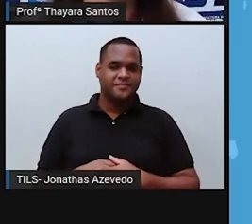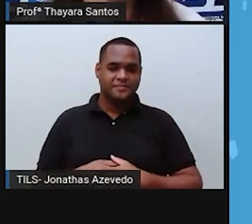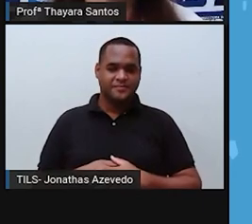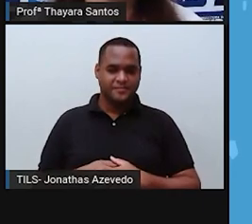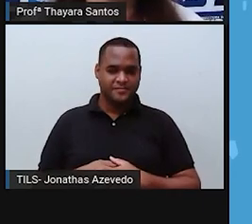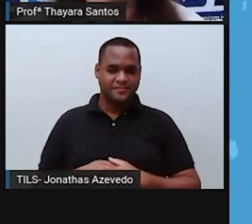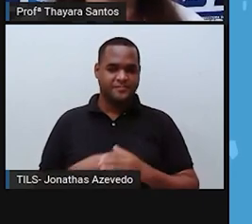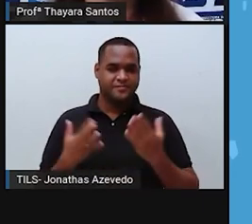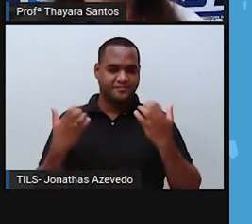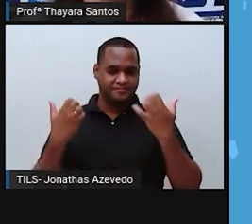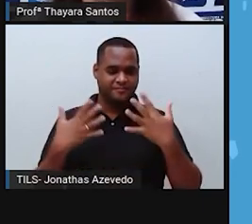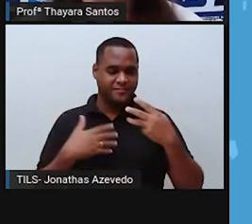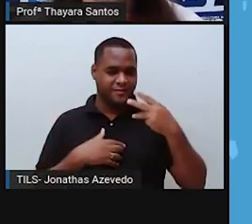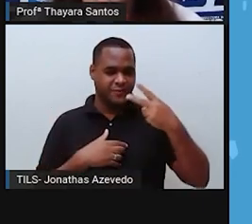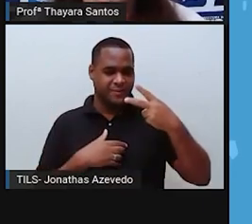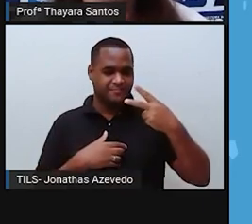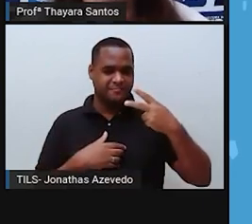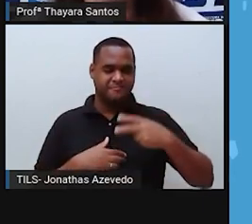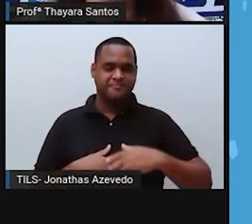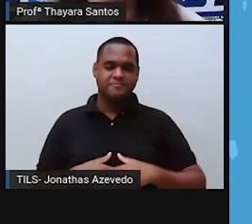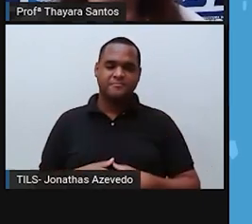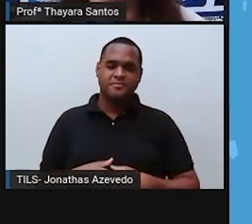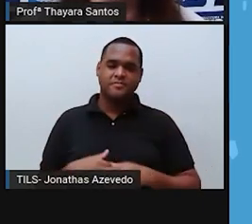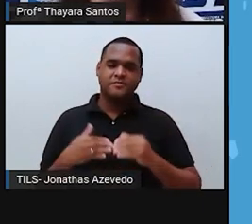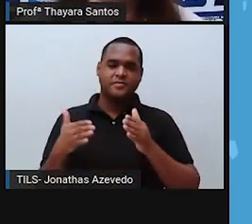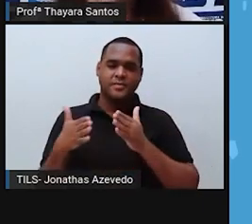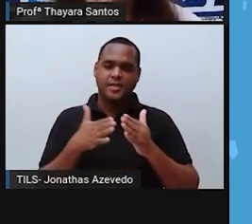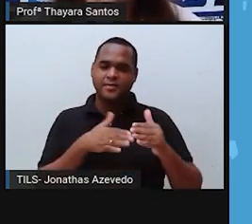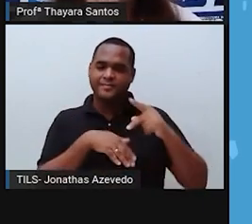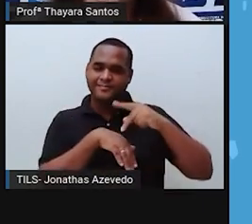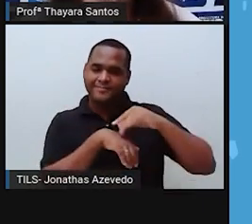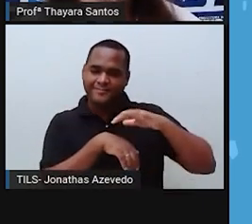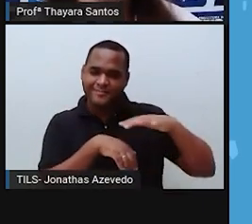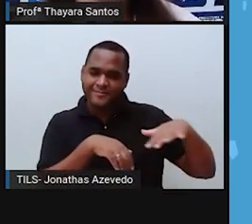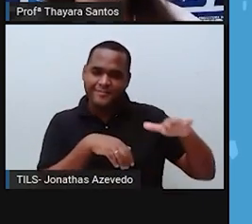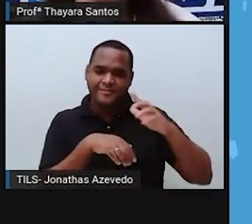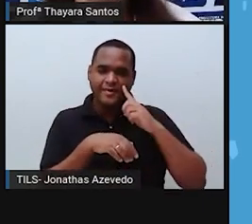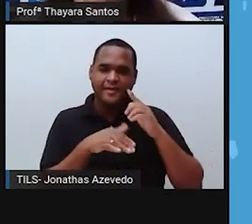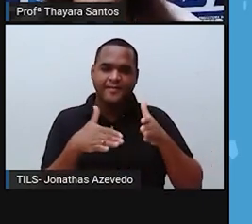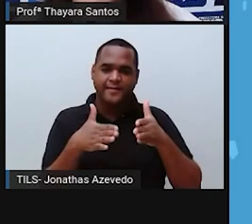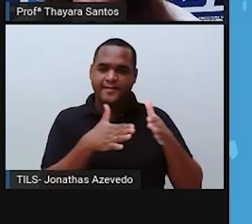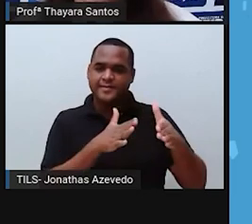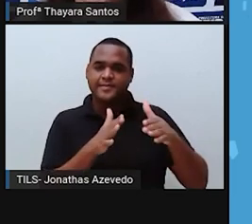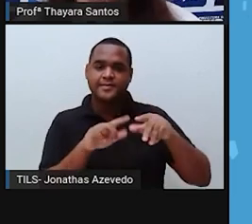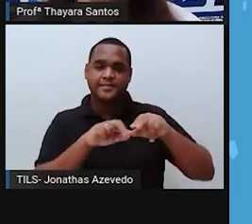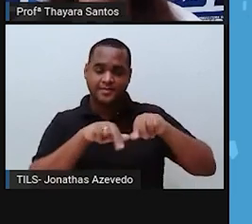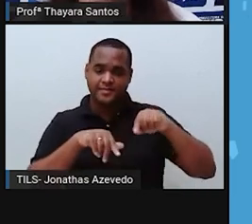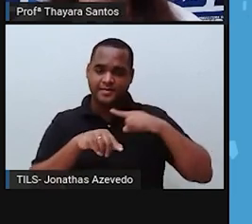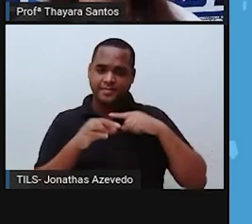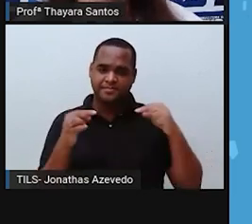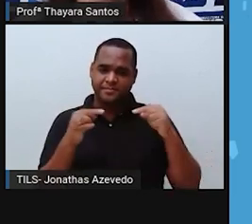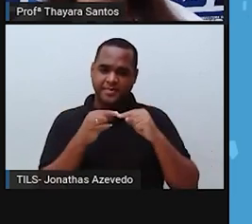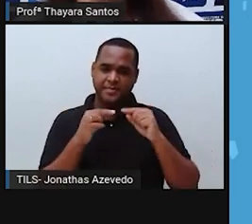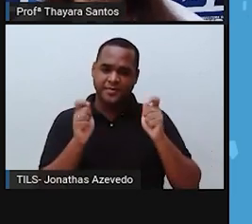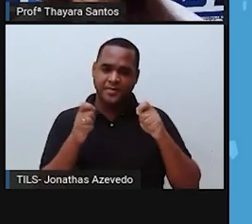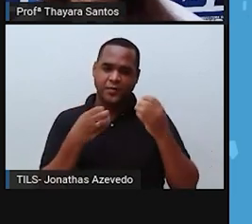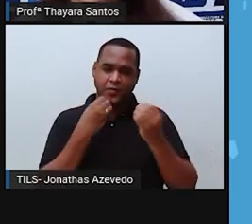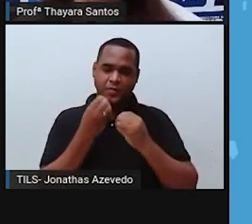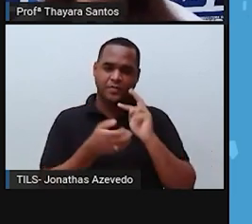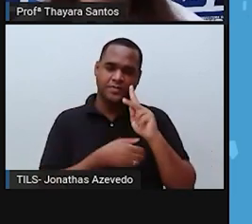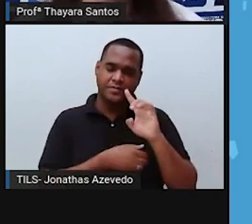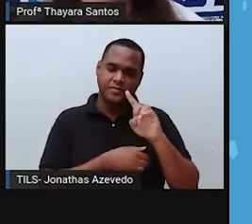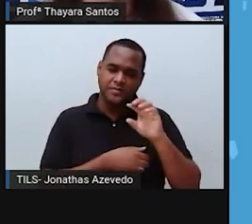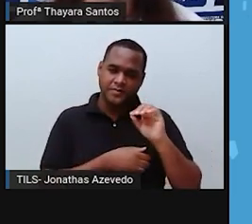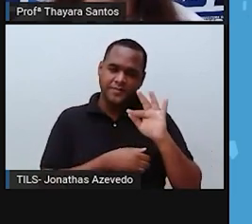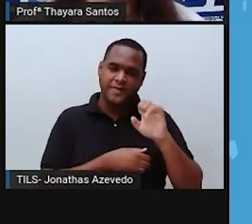Vamos para a segunda. E os calotas polares, oceanos e lençóis freáticos compõem o que chamamos de hidrosfera?